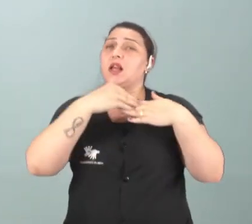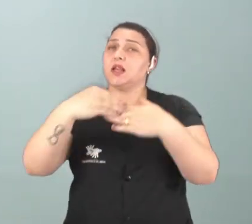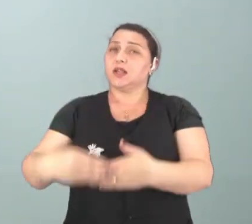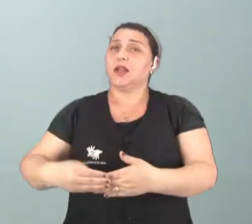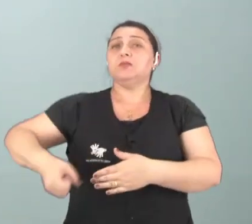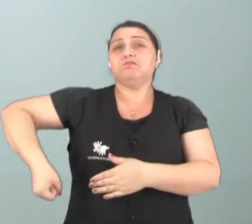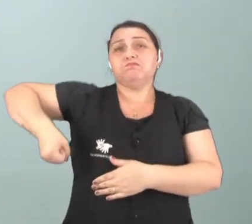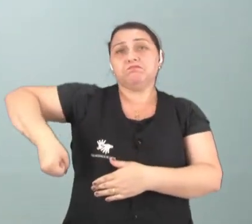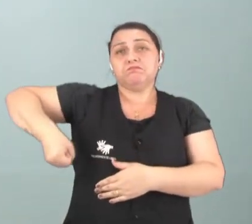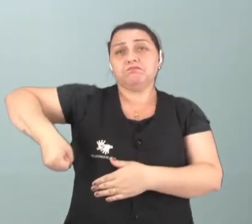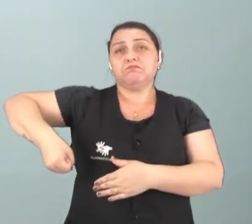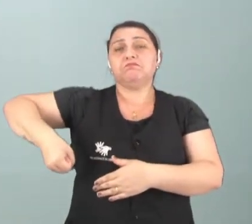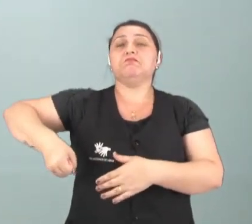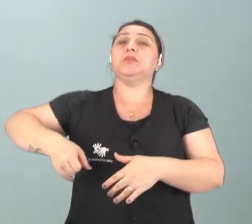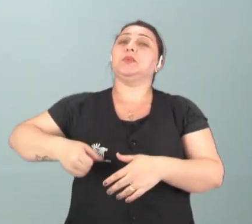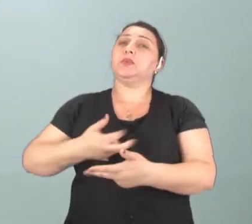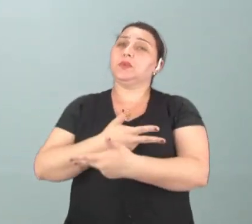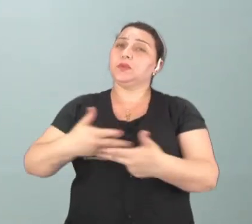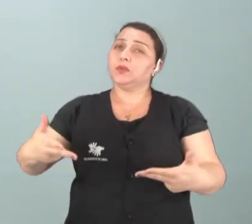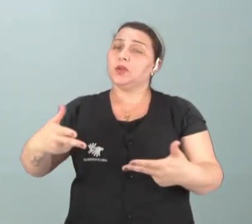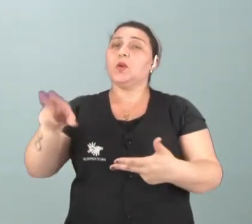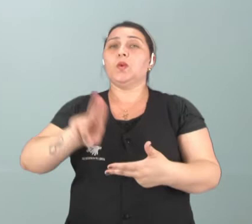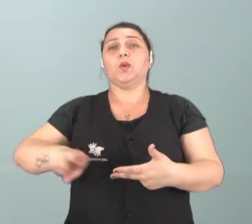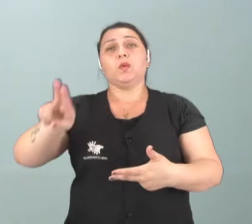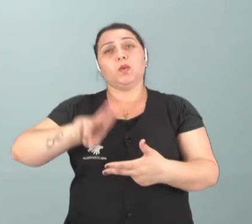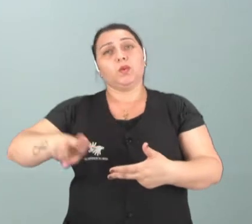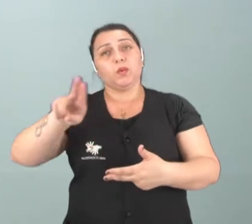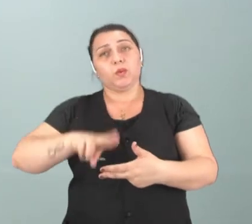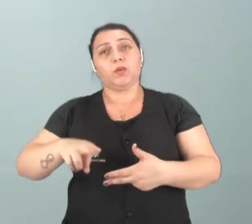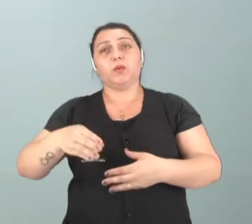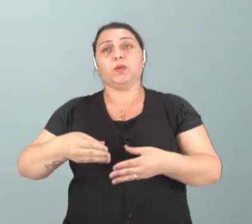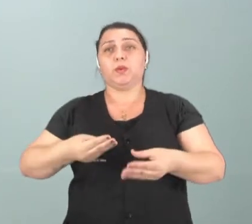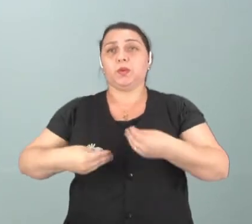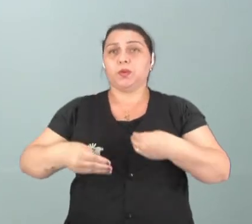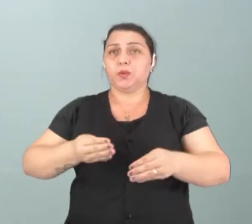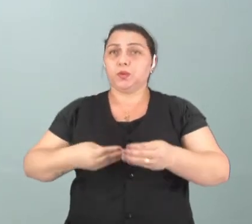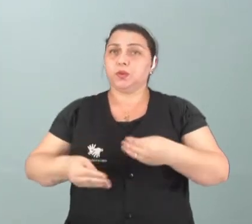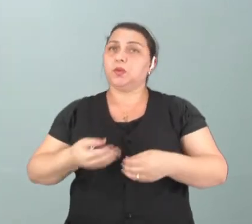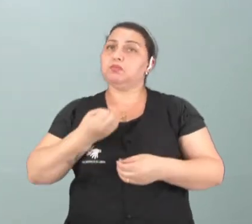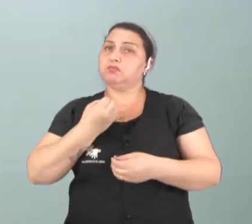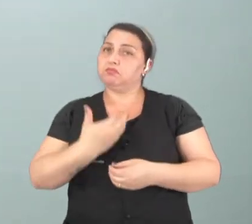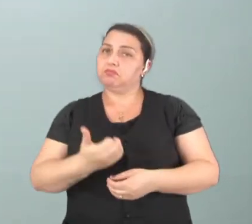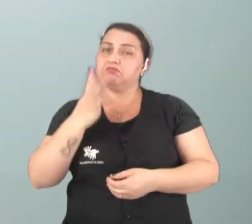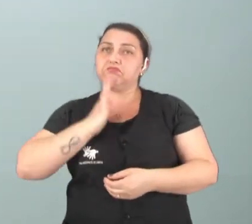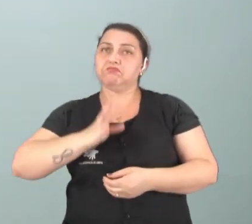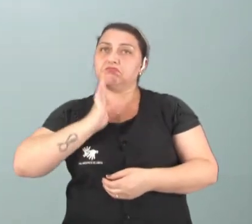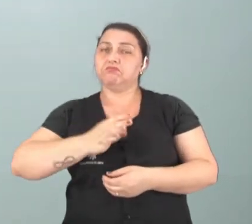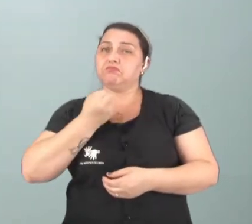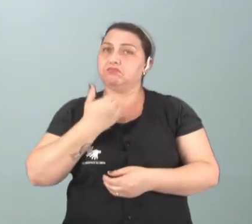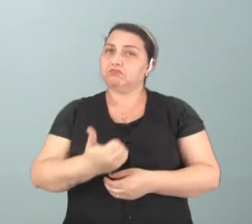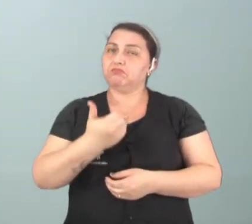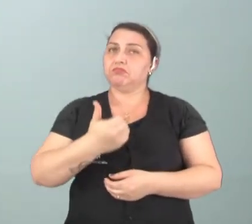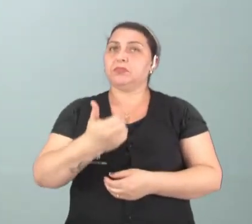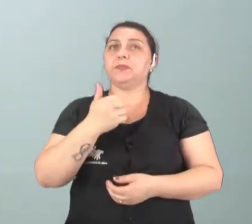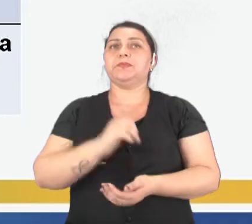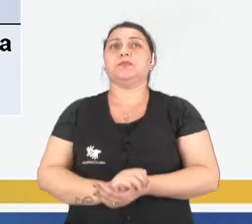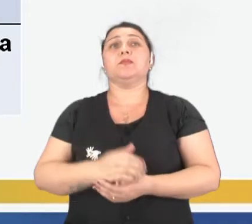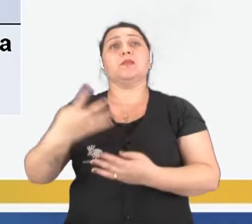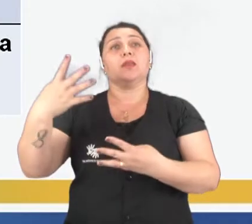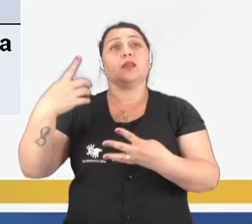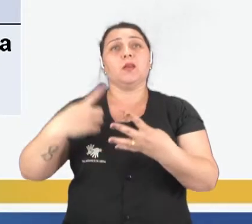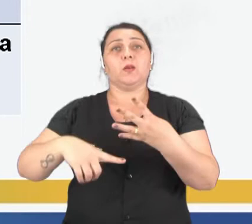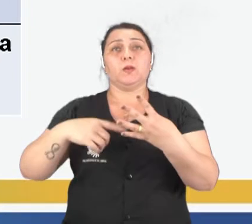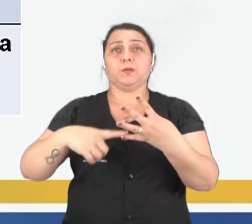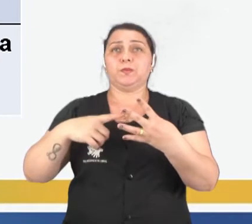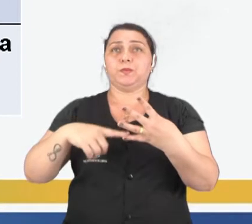as suas mercadorias sem estar usando sacola plástico, poxa, seria legal. Tudo bem? Quarto,